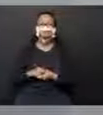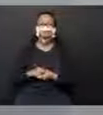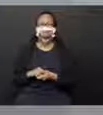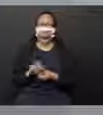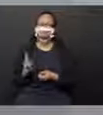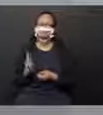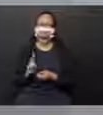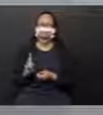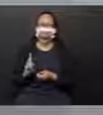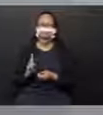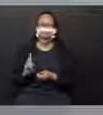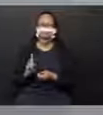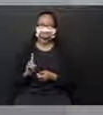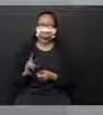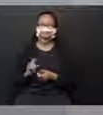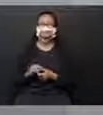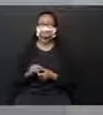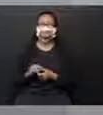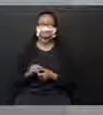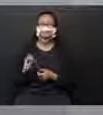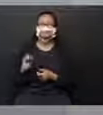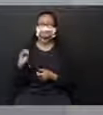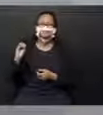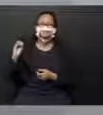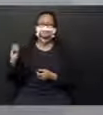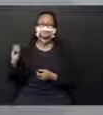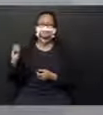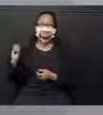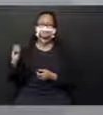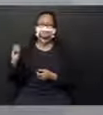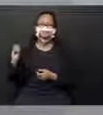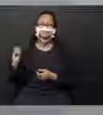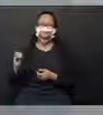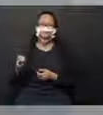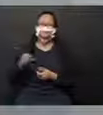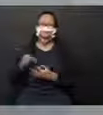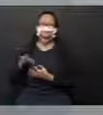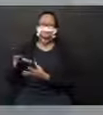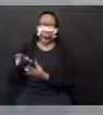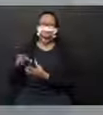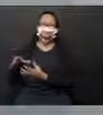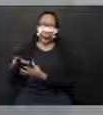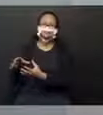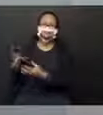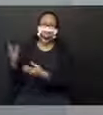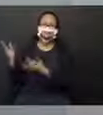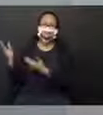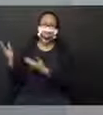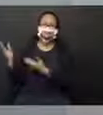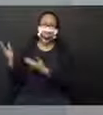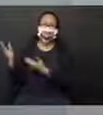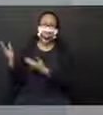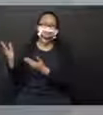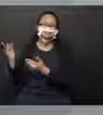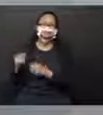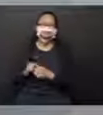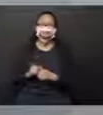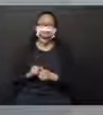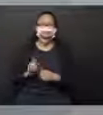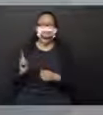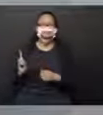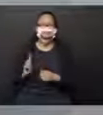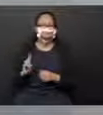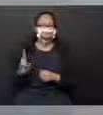eu acho que não. Se eu colocar deste outro lado, ela tem que projetar na outra direção. Eu também